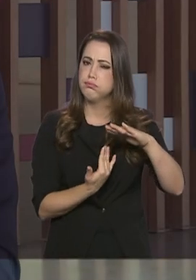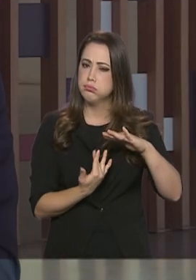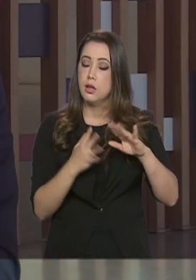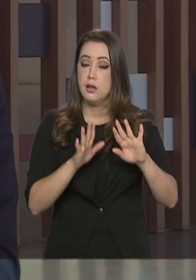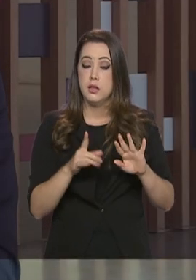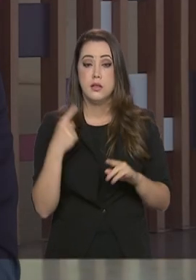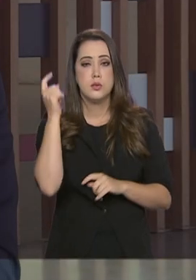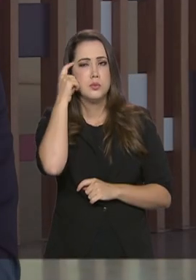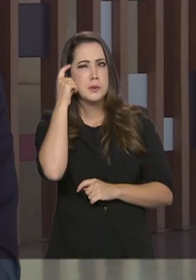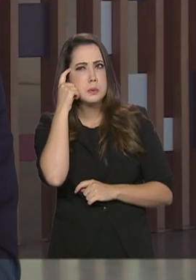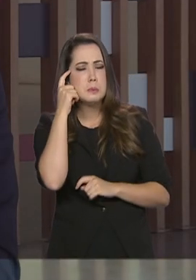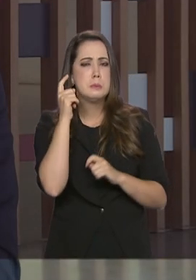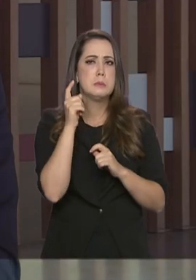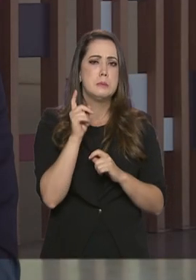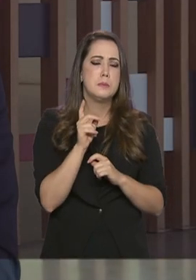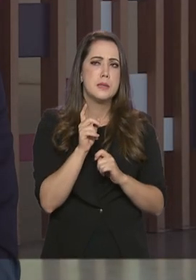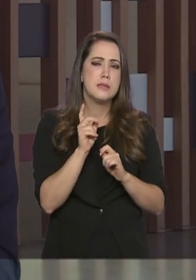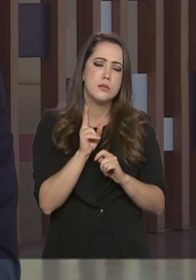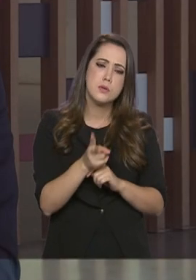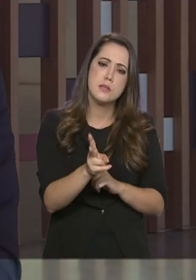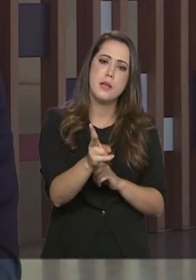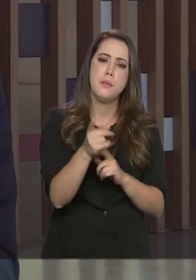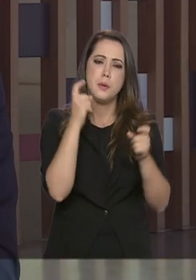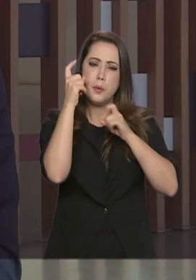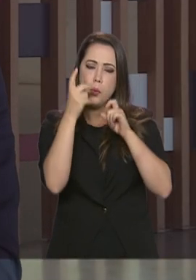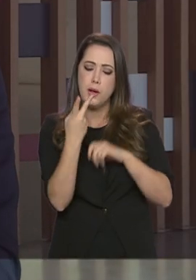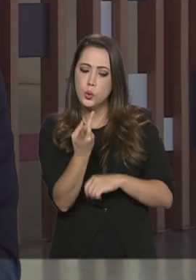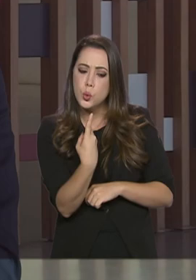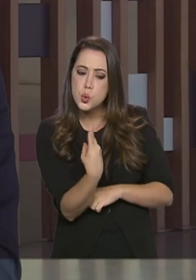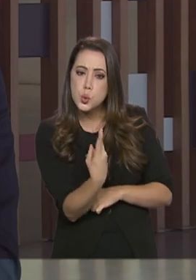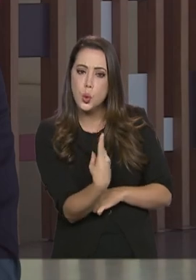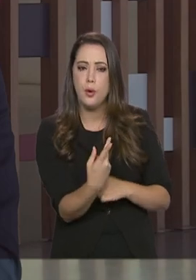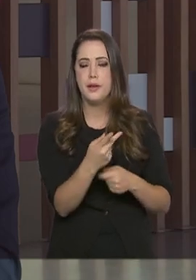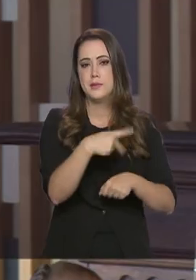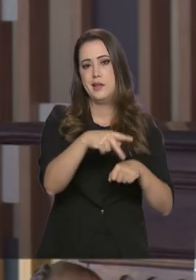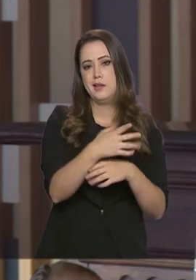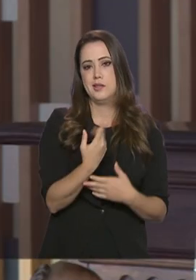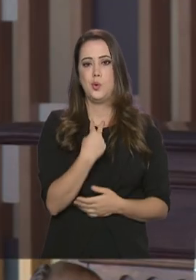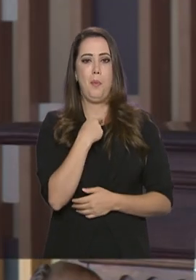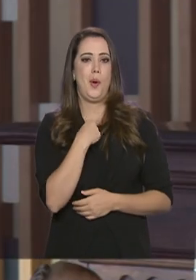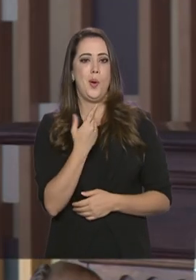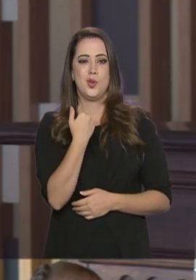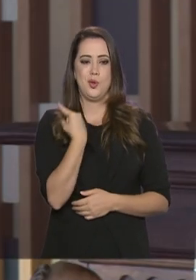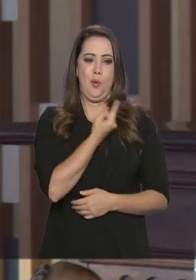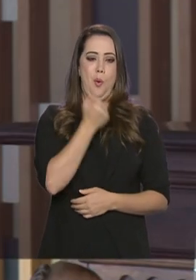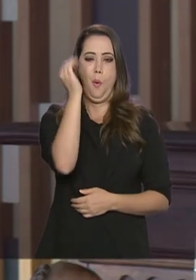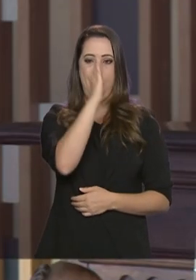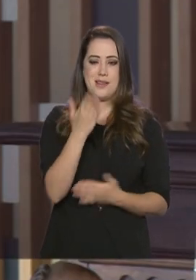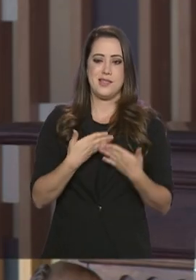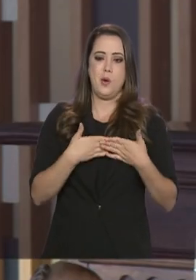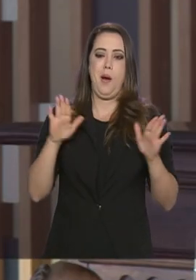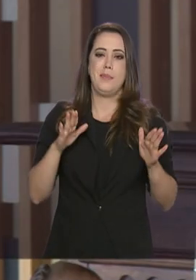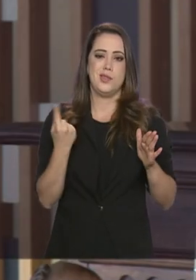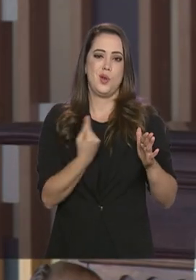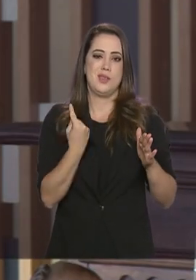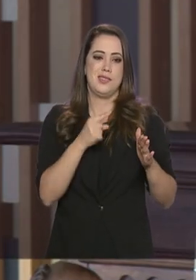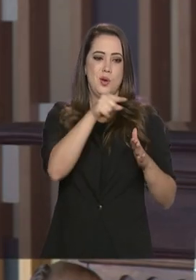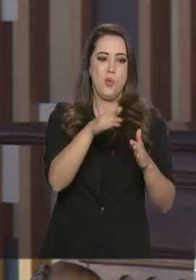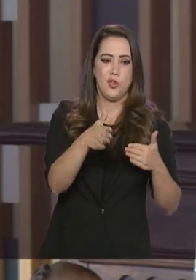fronteiriças. Mas, claro que a fronteira tem dois lados, não adianta a gente abrir, se o outro lado não abrir, tem que ser uma coisa coordenada.